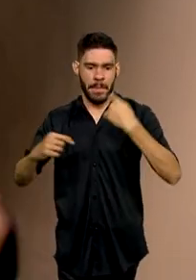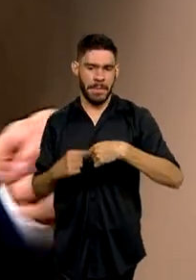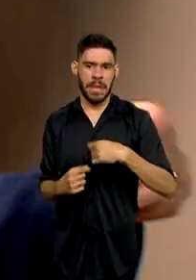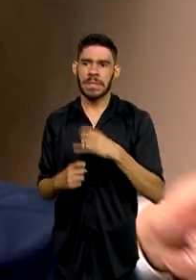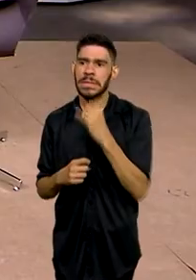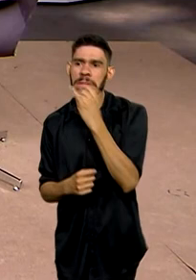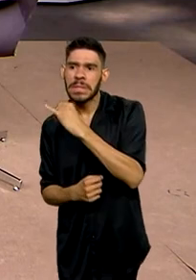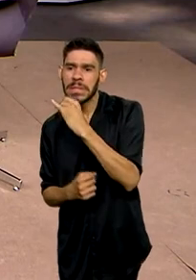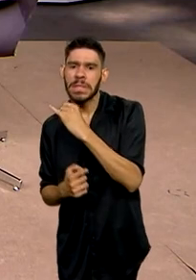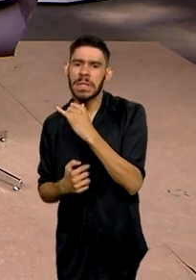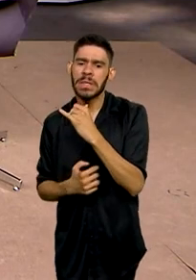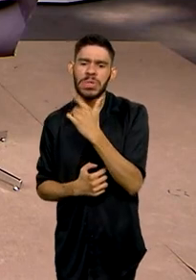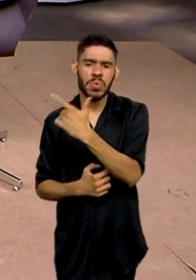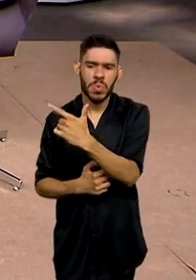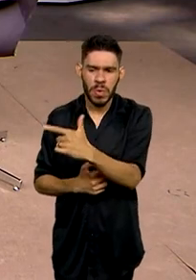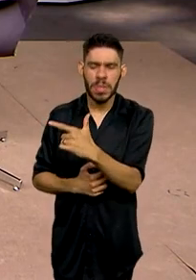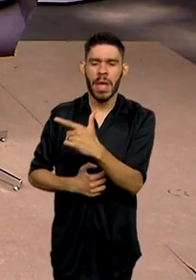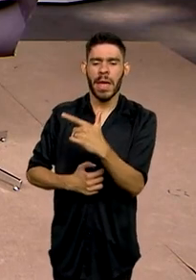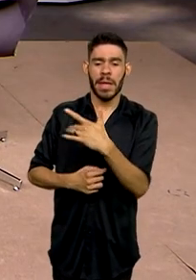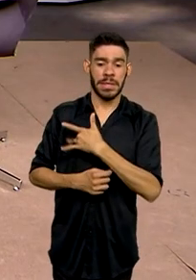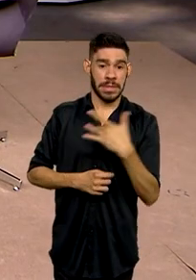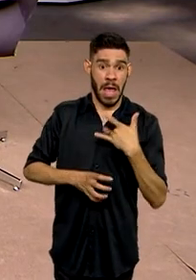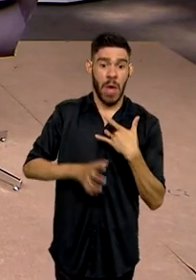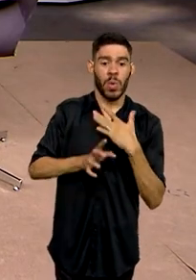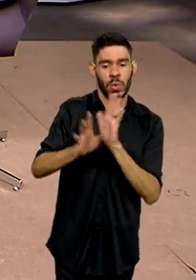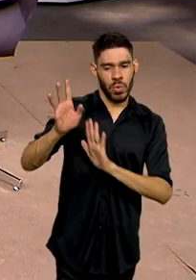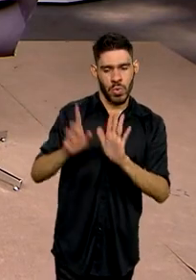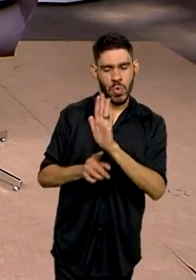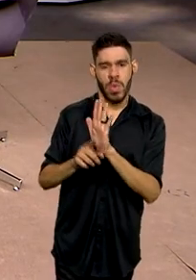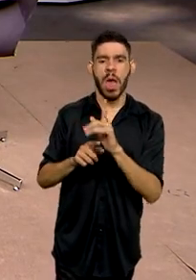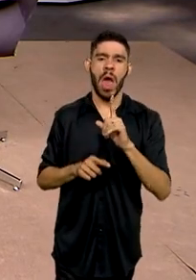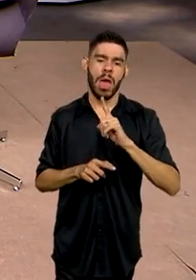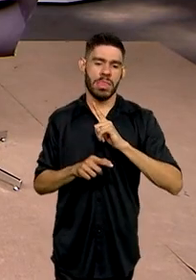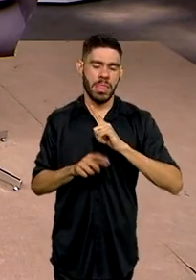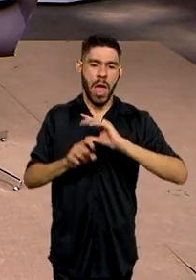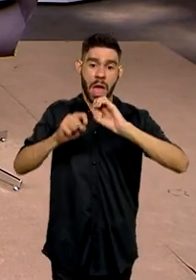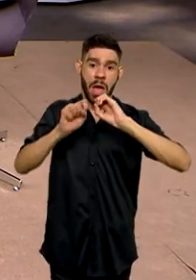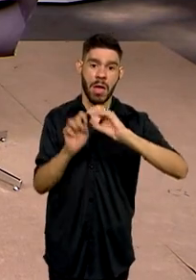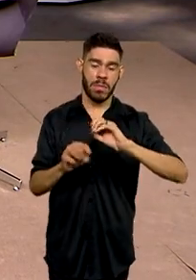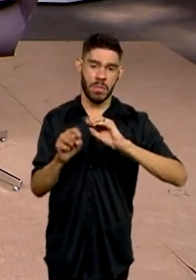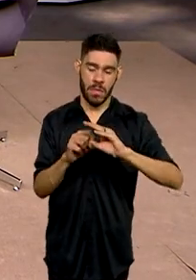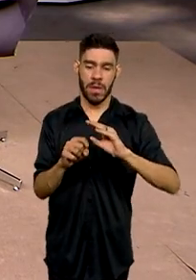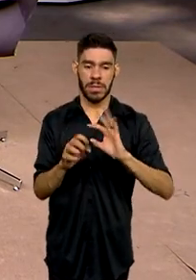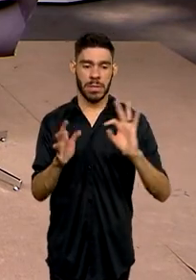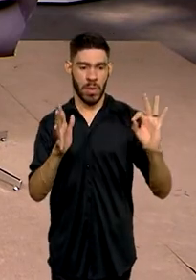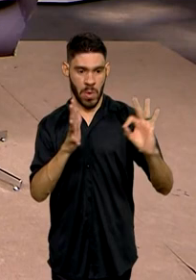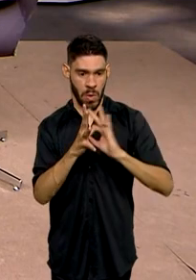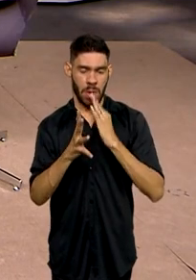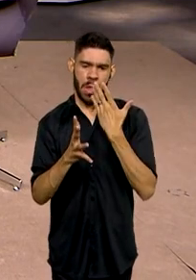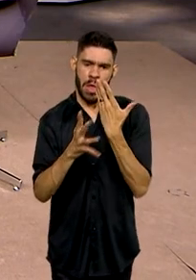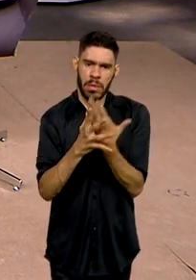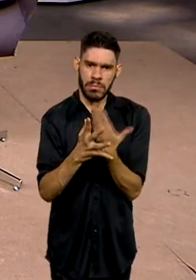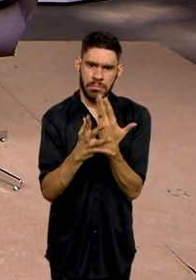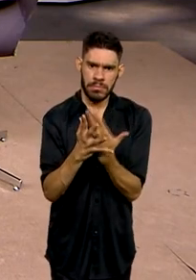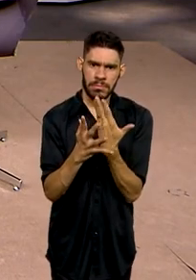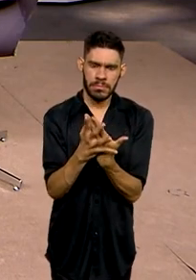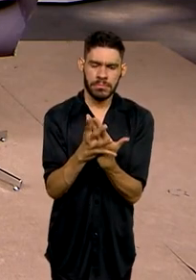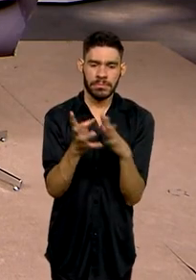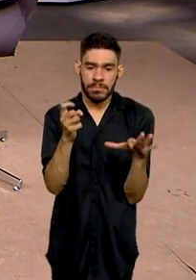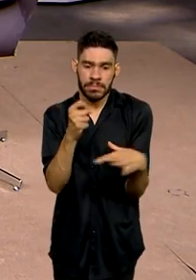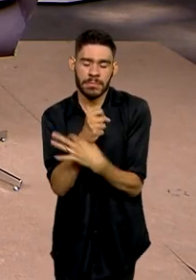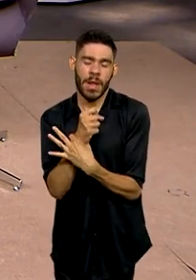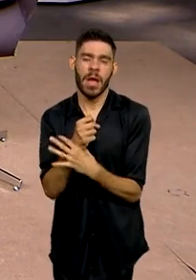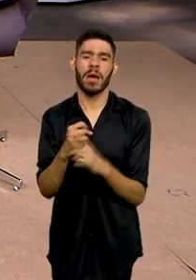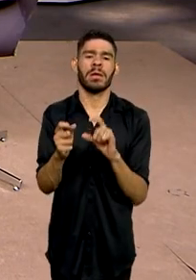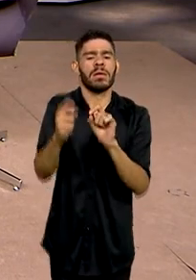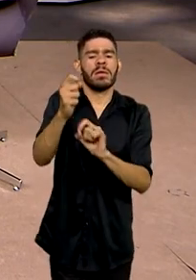energia. Ali cuidar da saúde, ter serviços de educação, estar matriculado, estudando. Garantir que